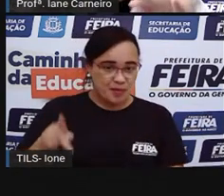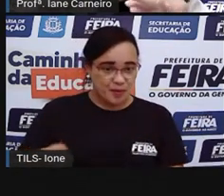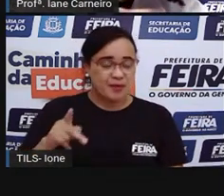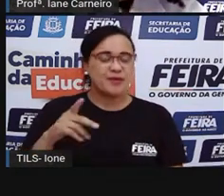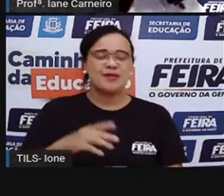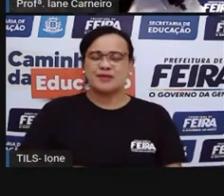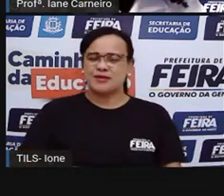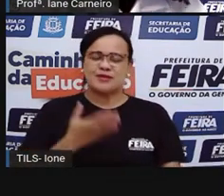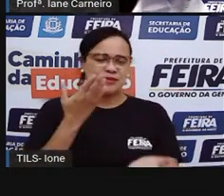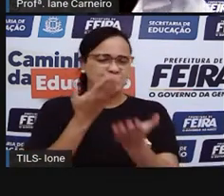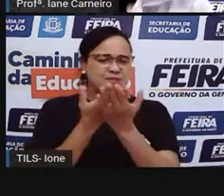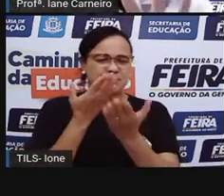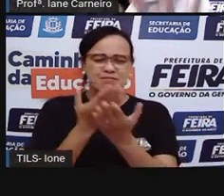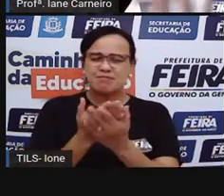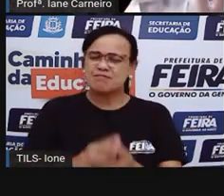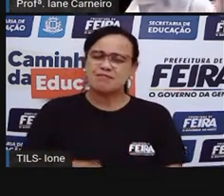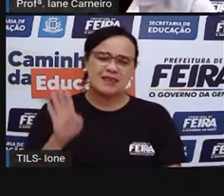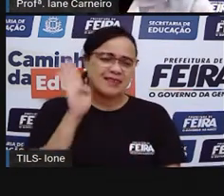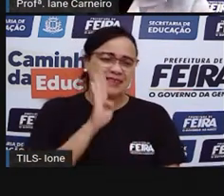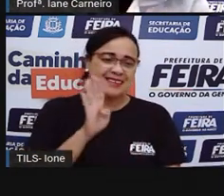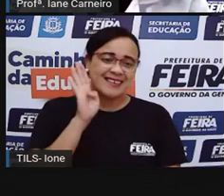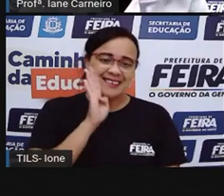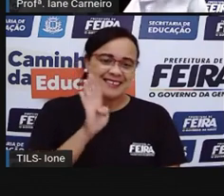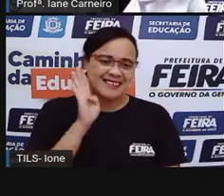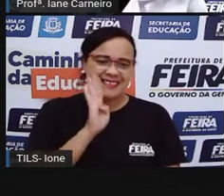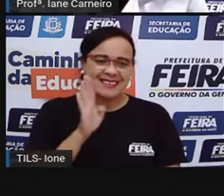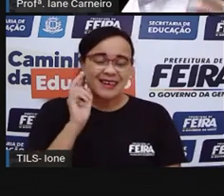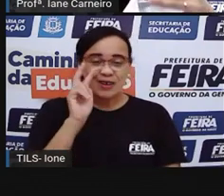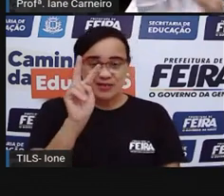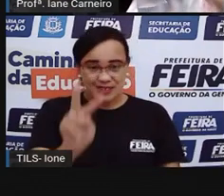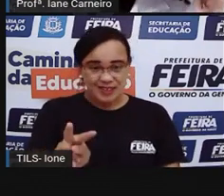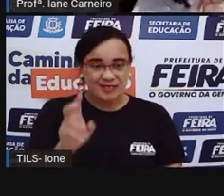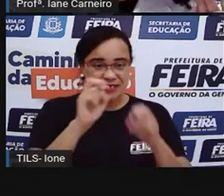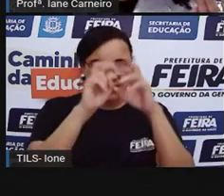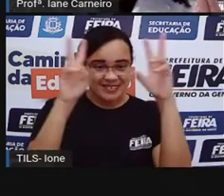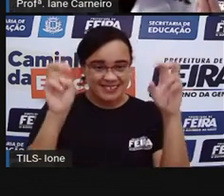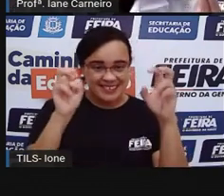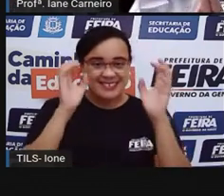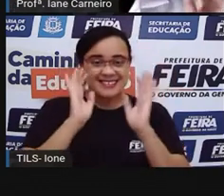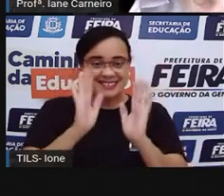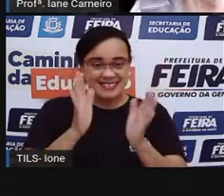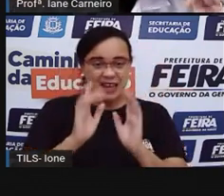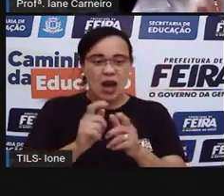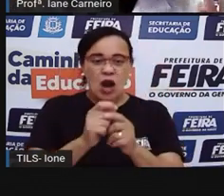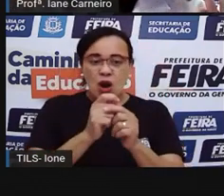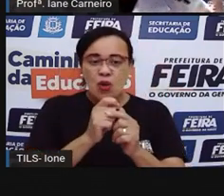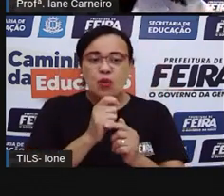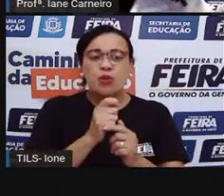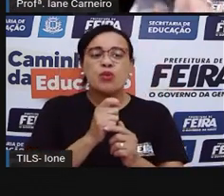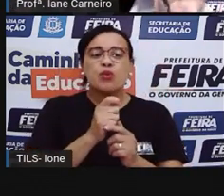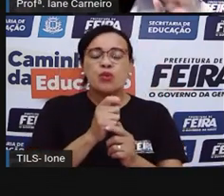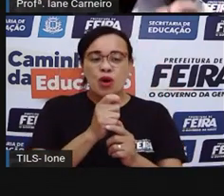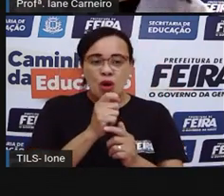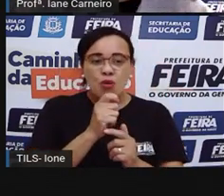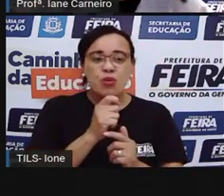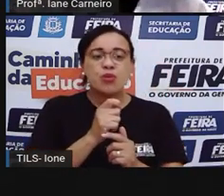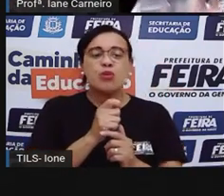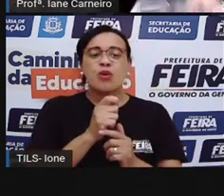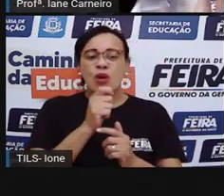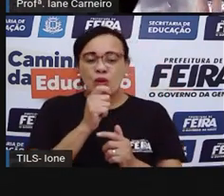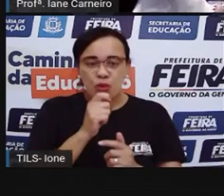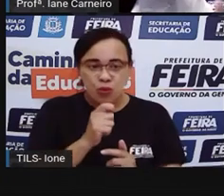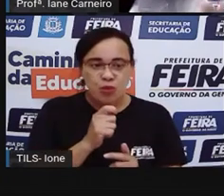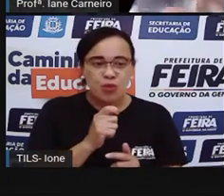muito legal para vocês. Já está a dica aí na tela para vocês olharem qual é a aula de hoje. Eu já vou dando